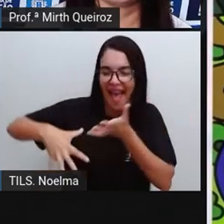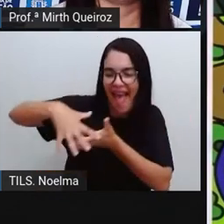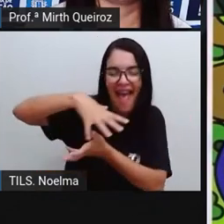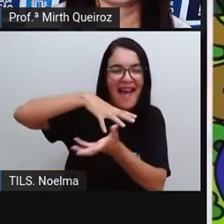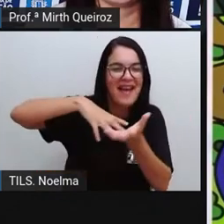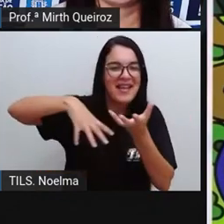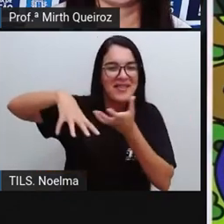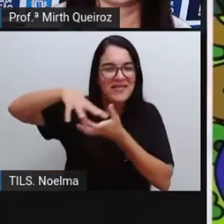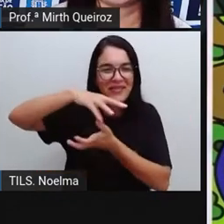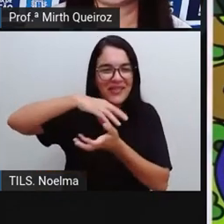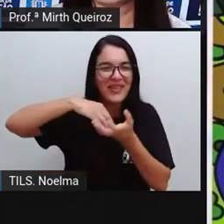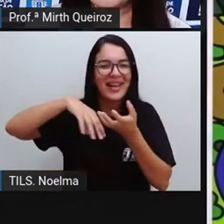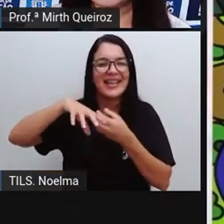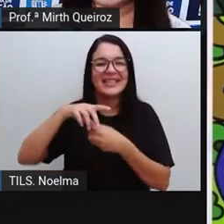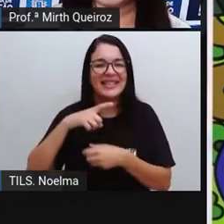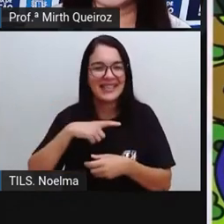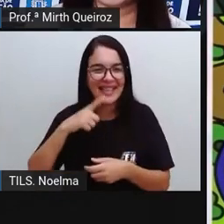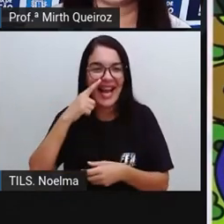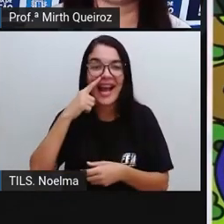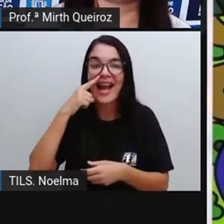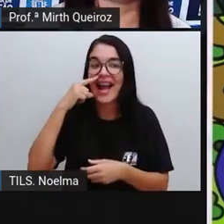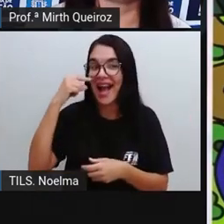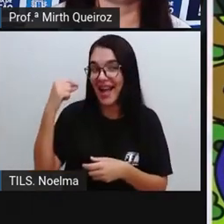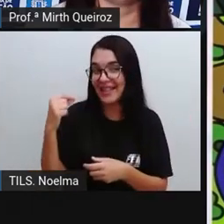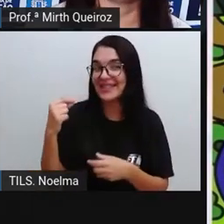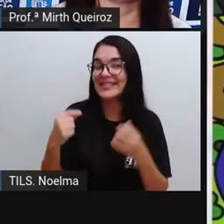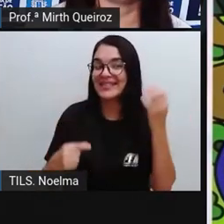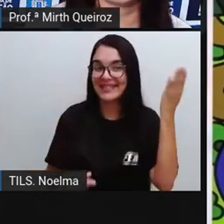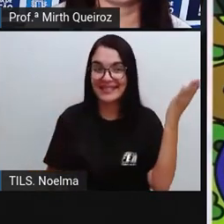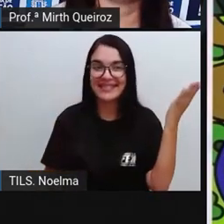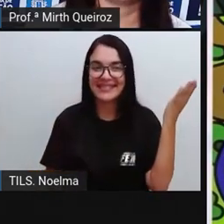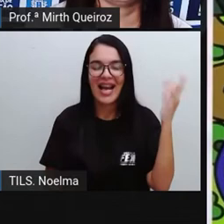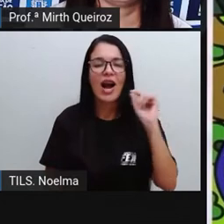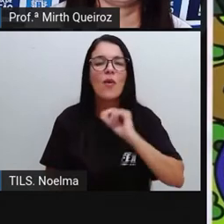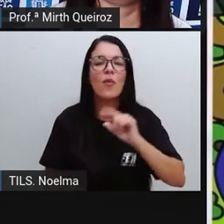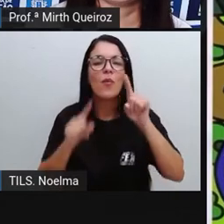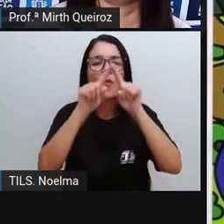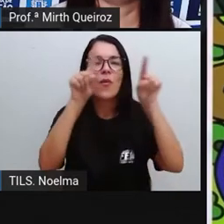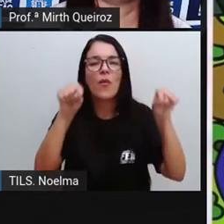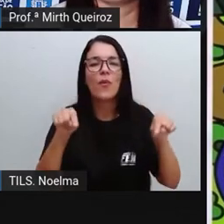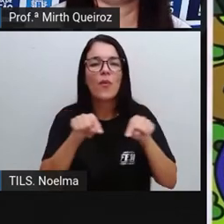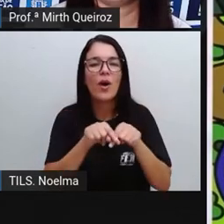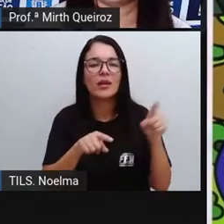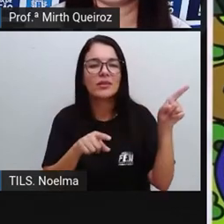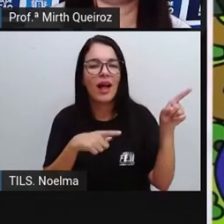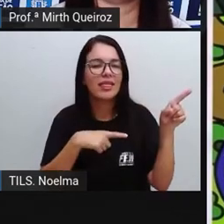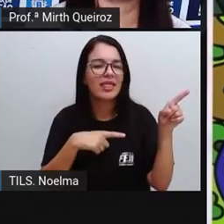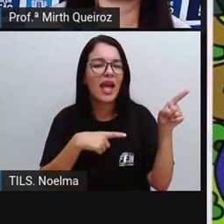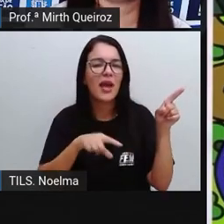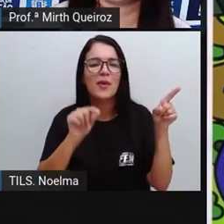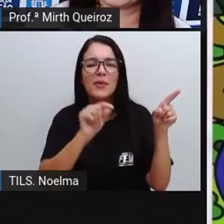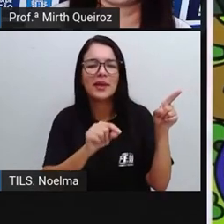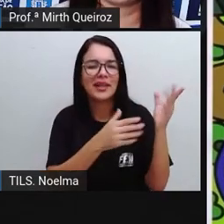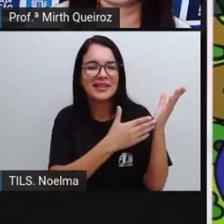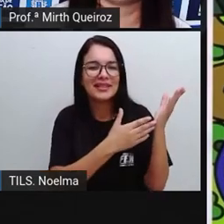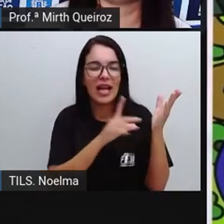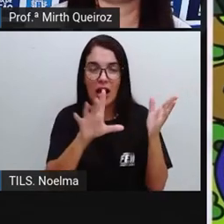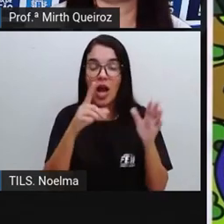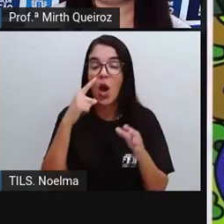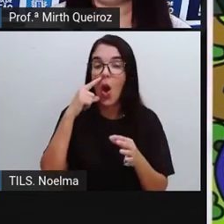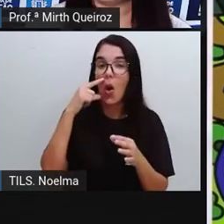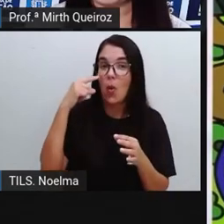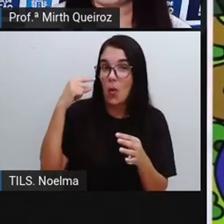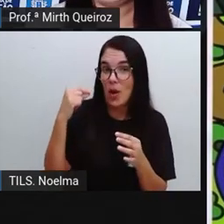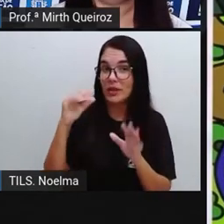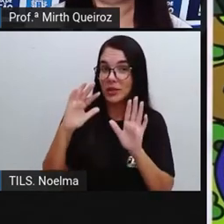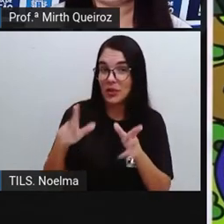em sua obra gatos, né? Esse quadro, ele faz fusão entre o gato, que é a figura